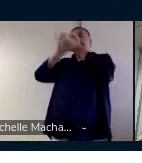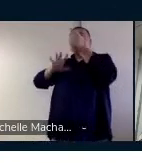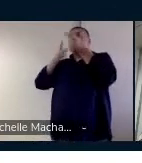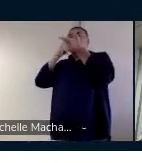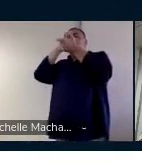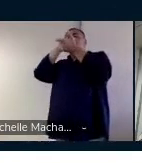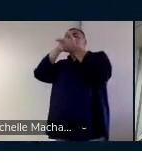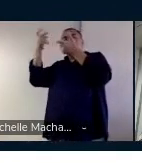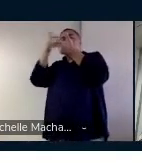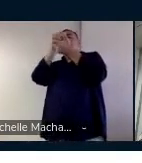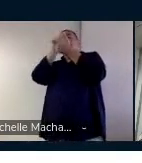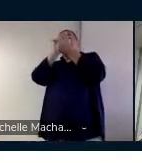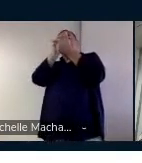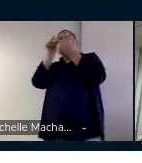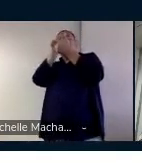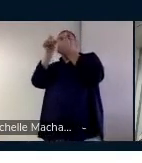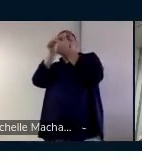palavras.